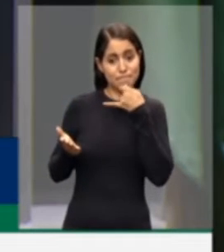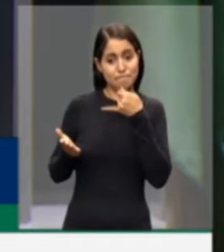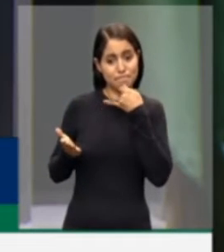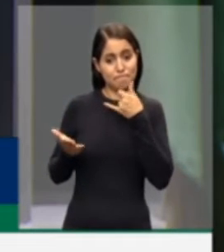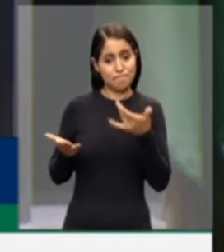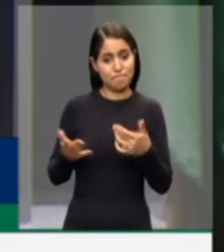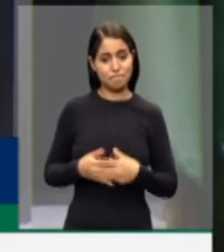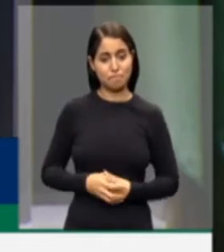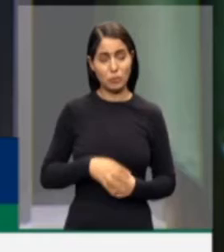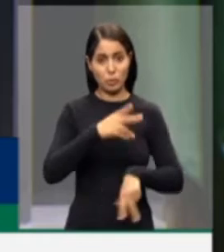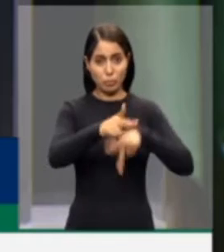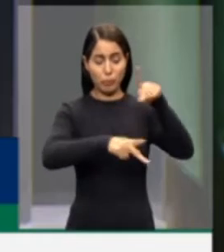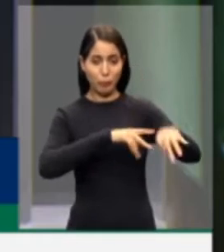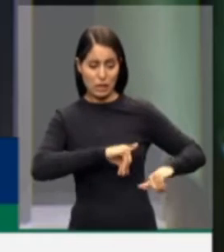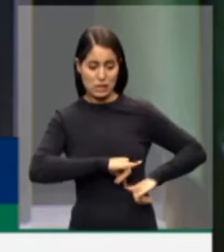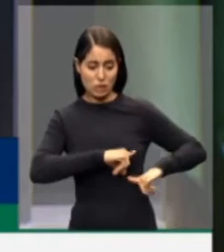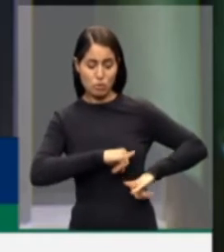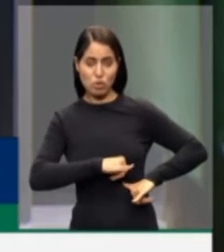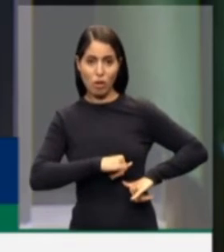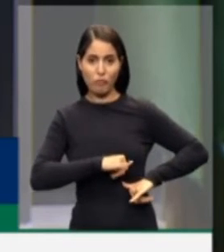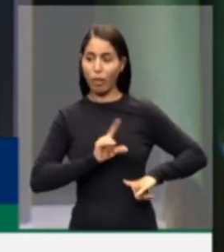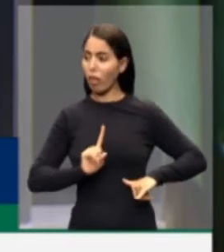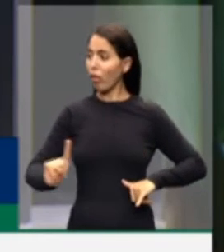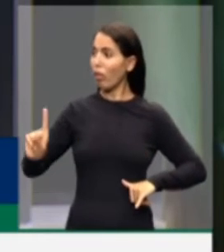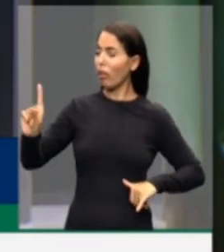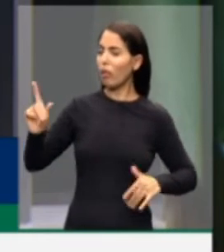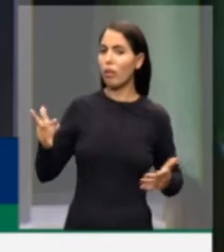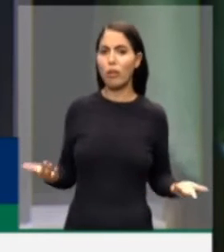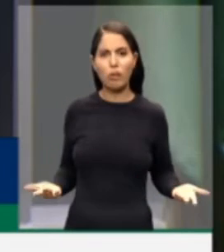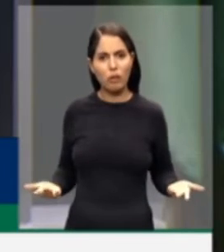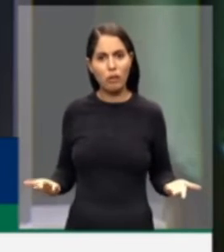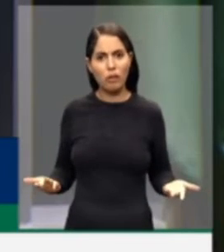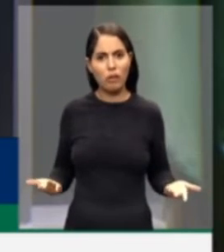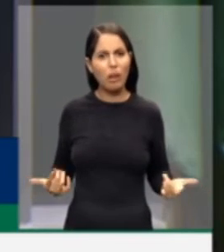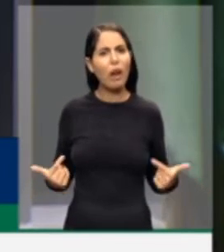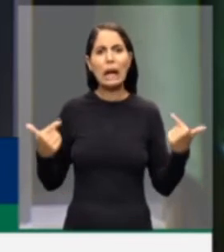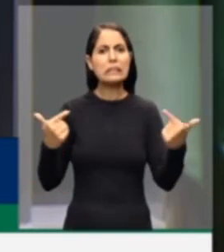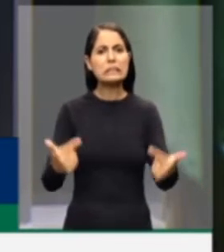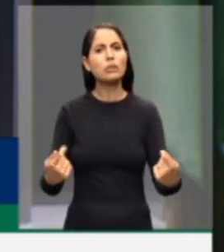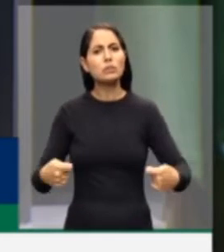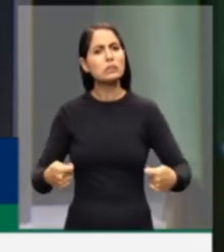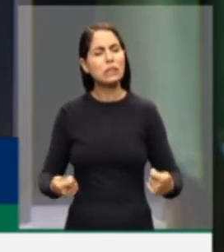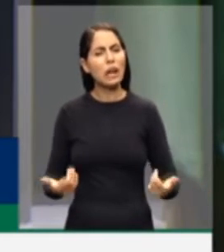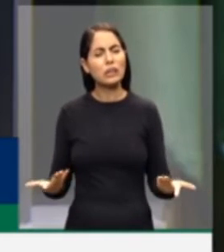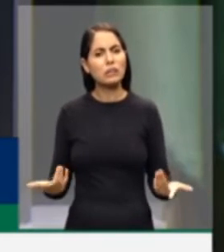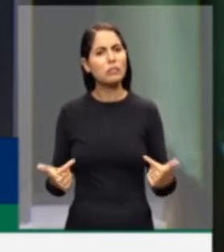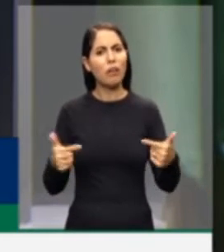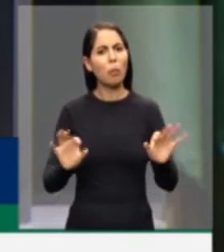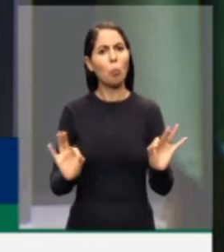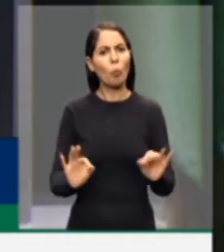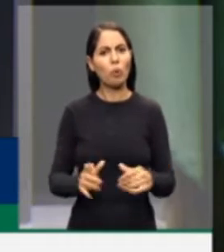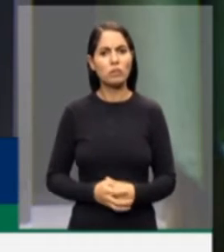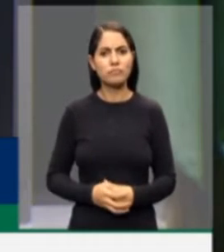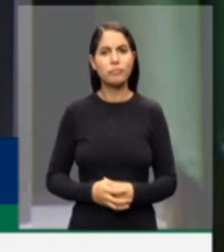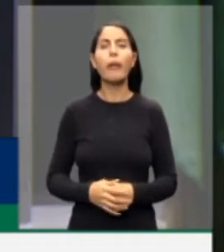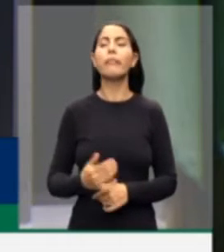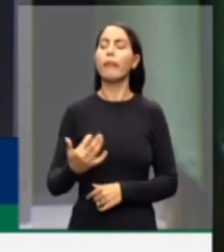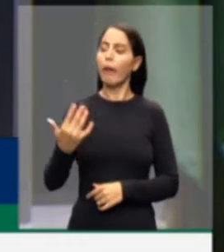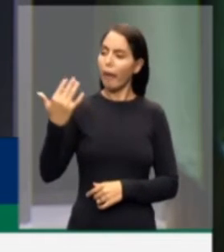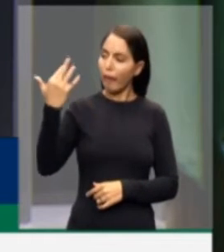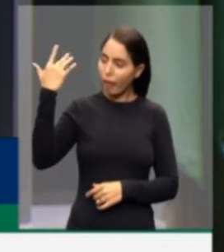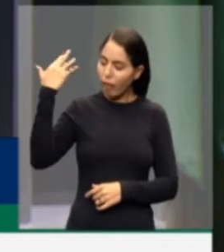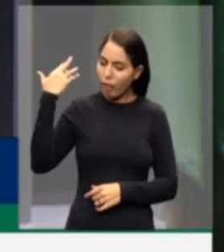o sofrimento do povo e não toma as providências necessárias. Isso tem sido desde o início